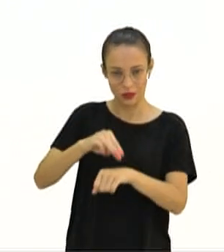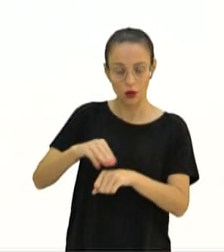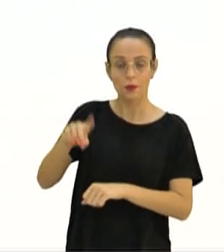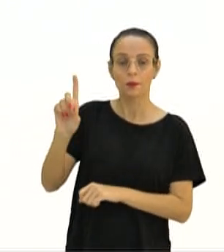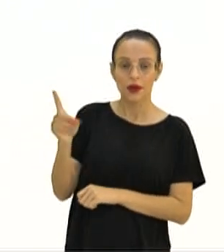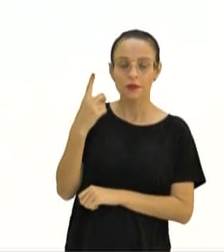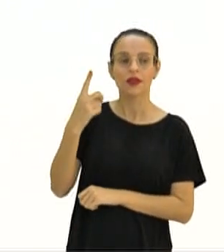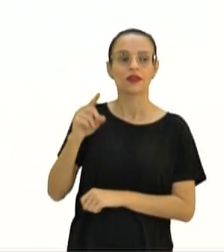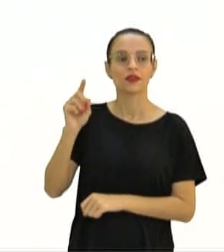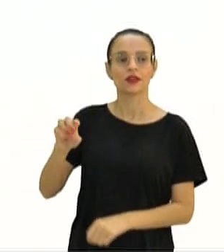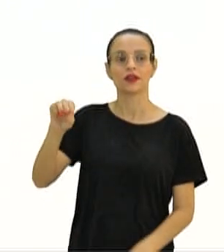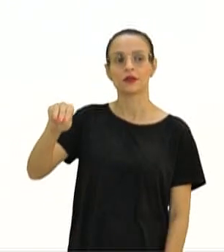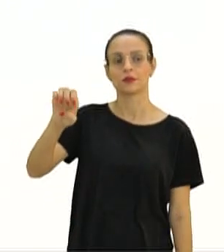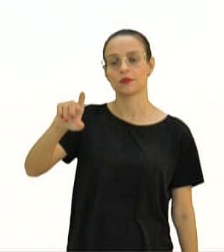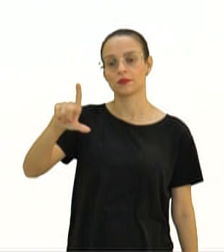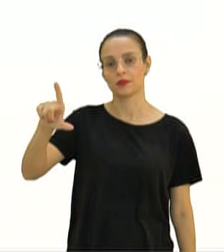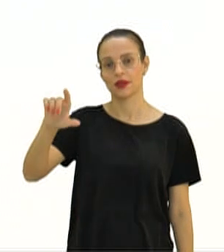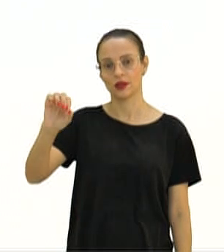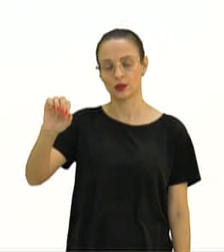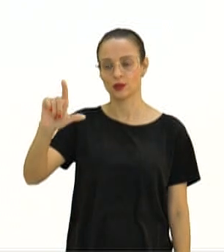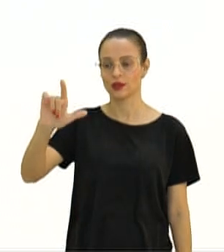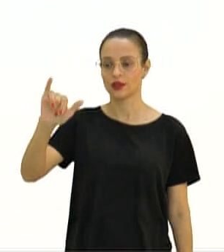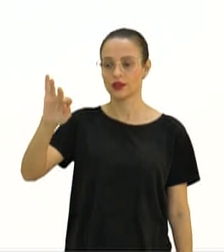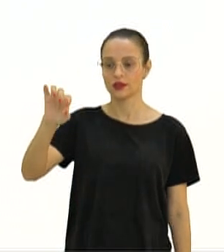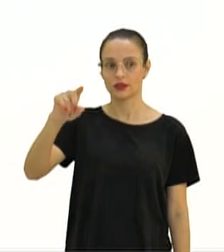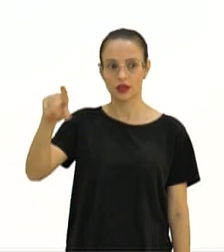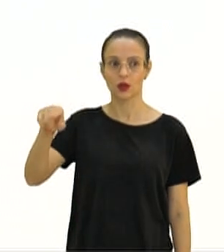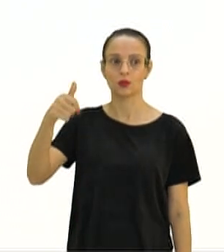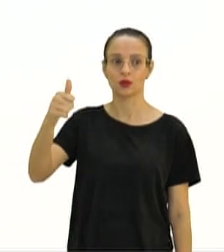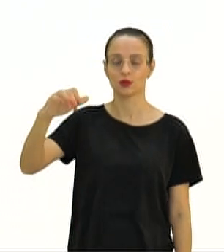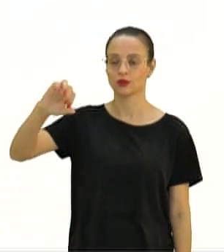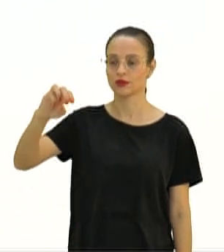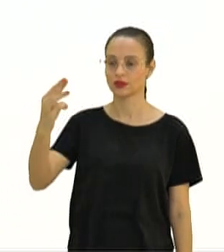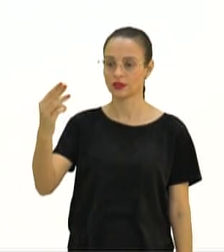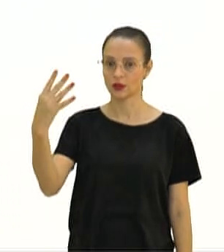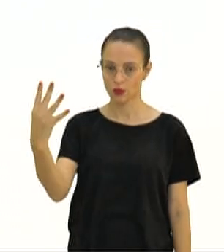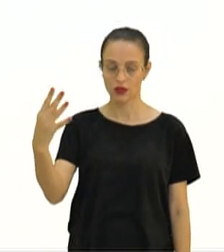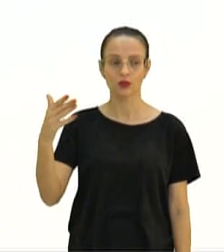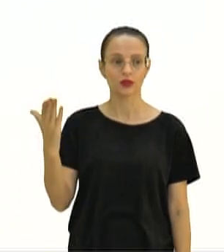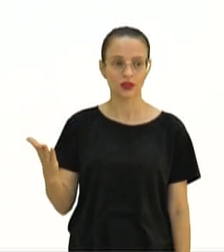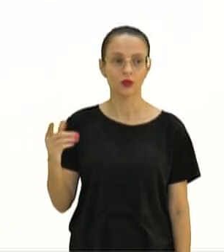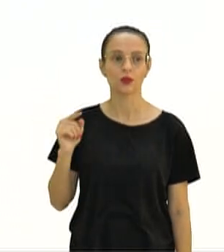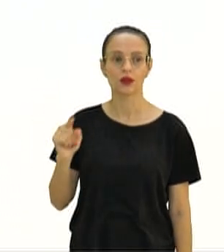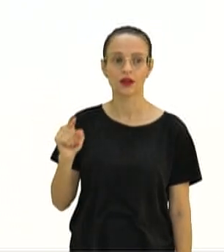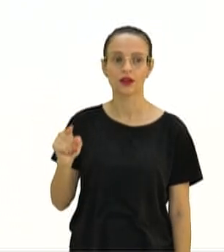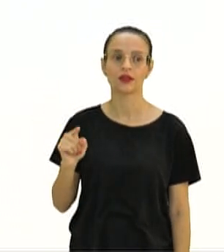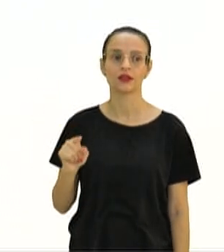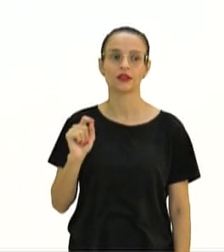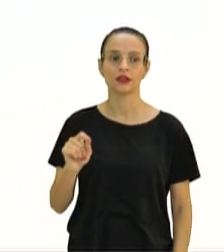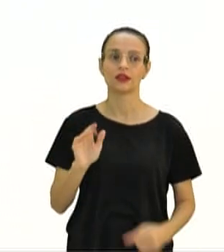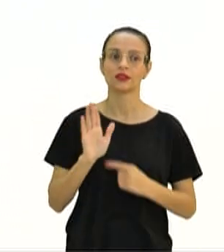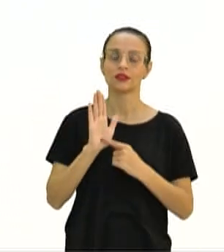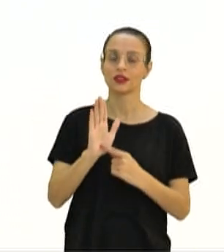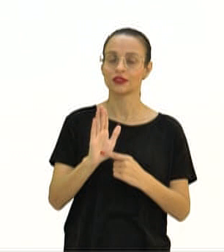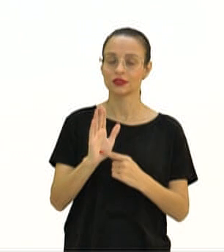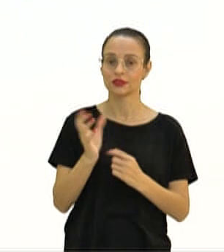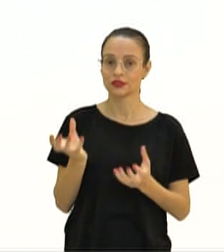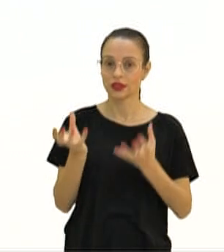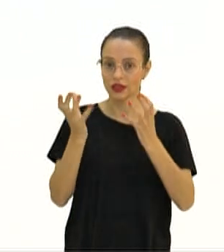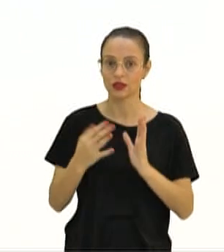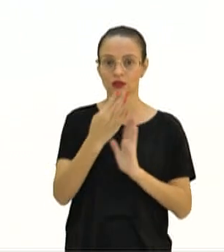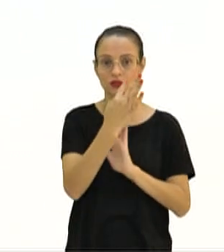foi Melo Leitão, em 1934. E deve ser destacado do texto.